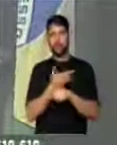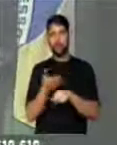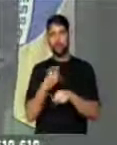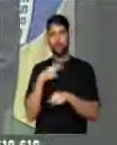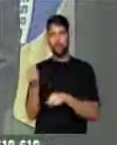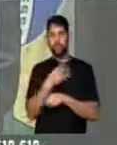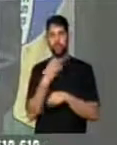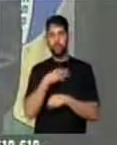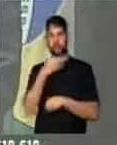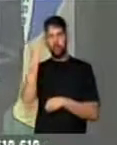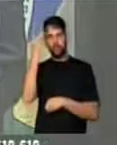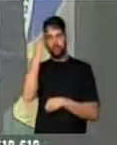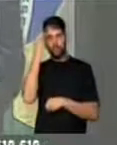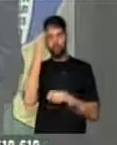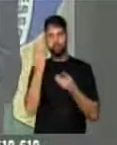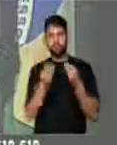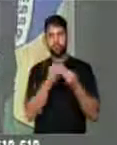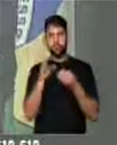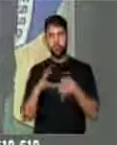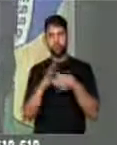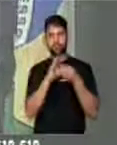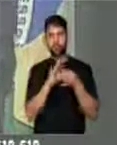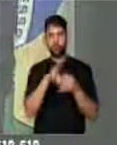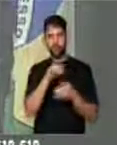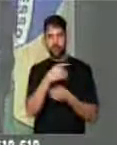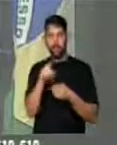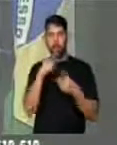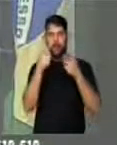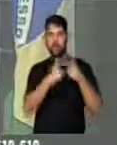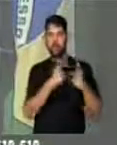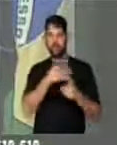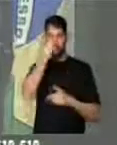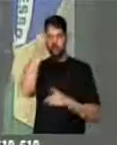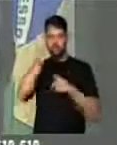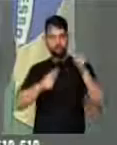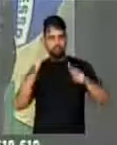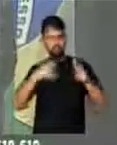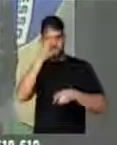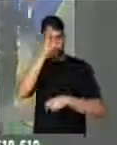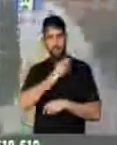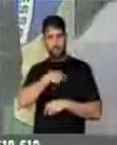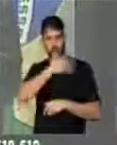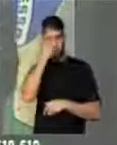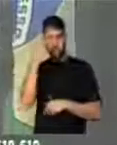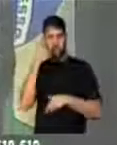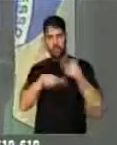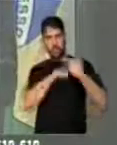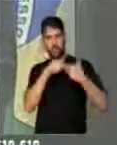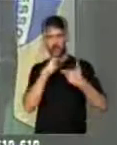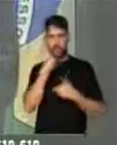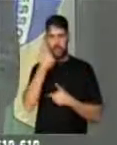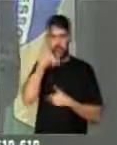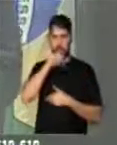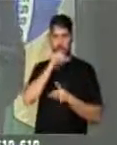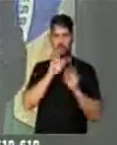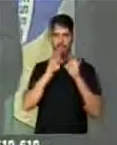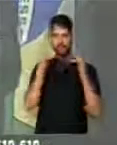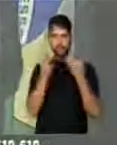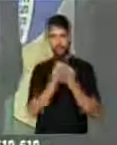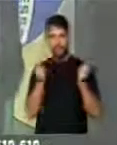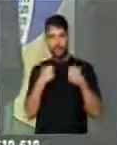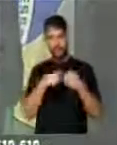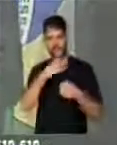um novo modelo de União, onde o cidadão, o trabalhador, o pai, a mãe de família,